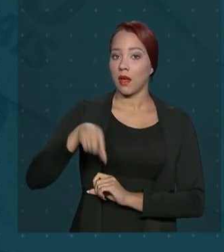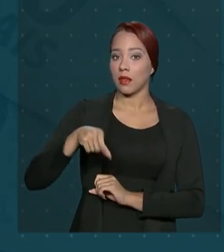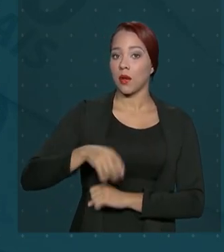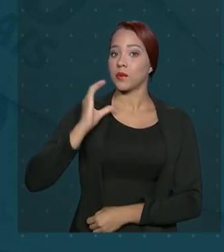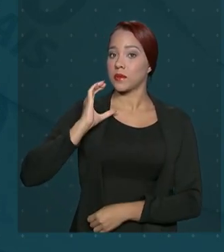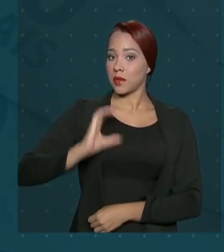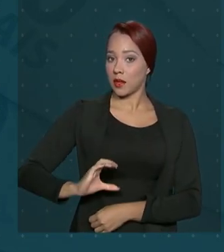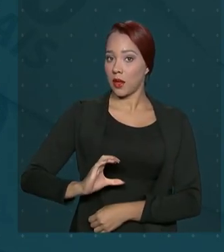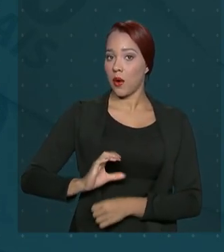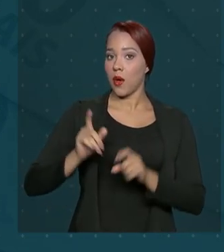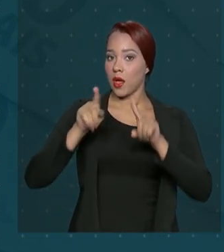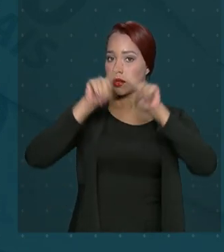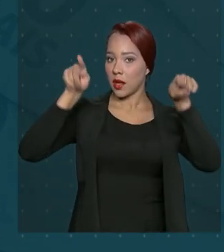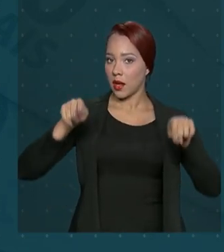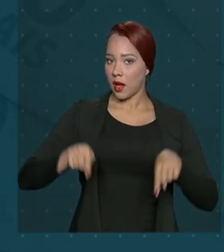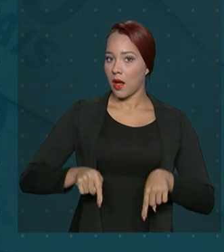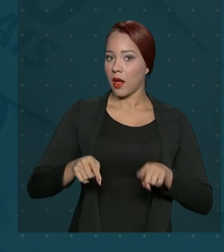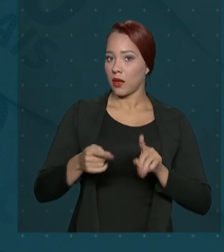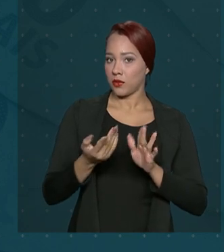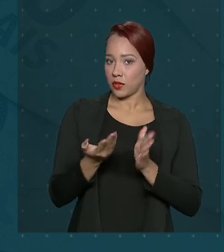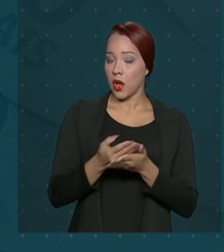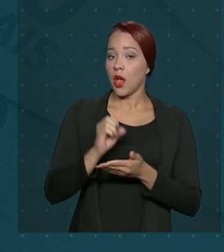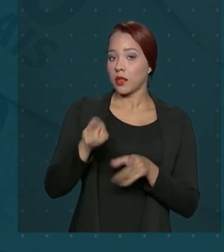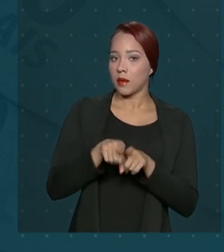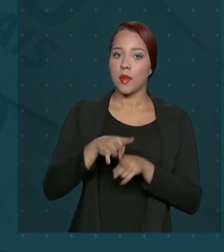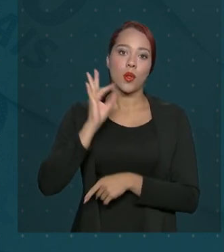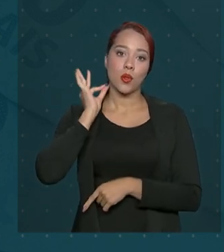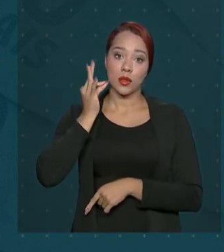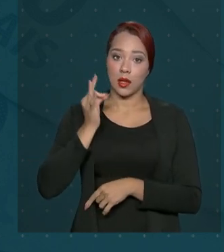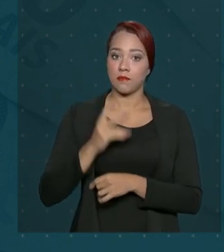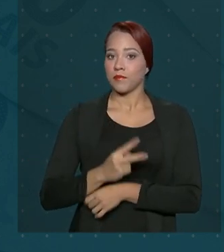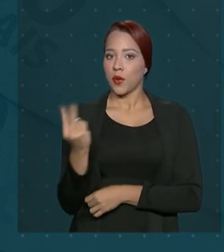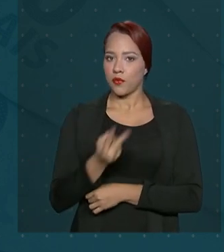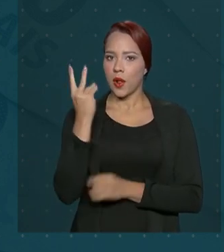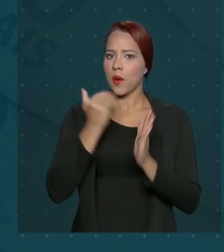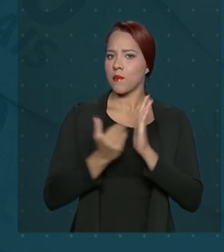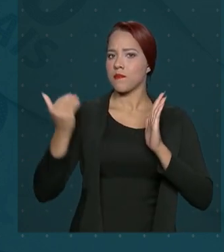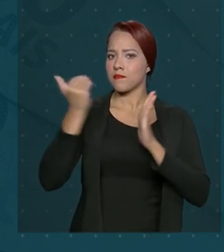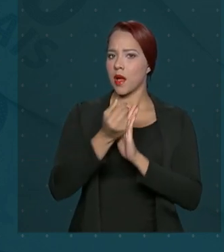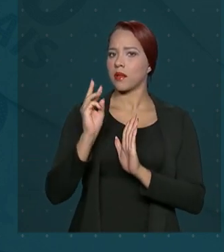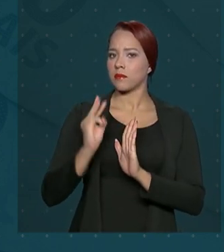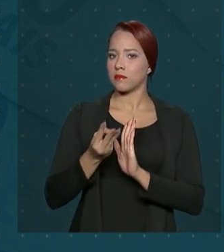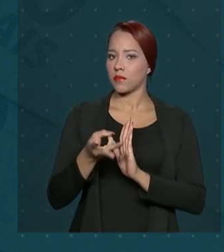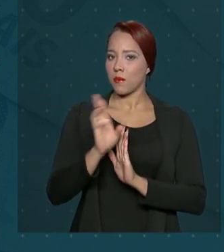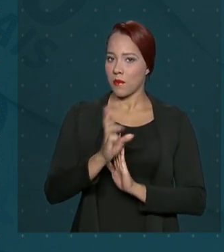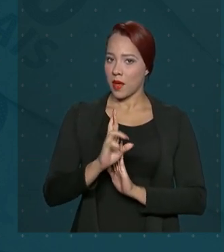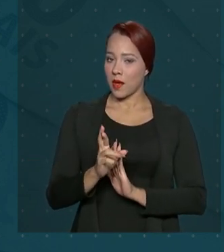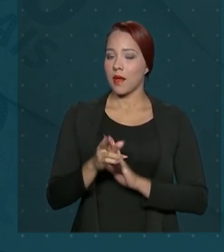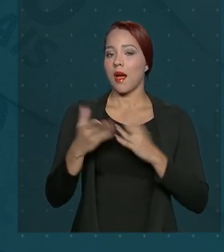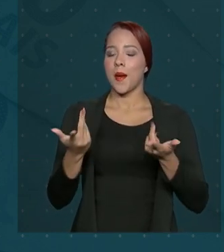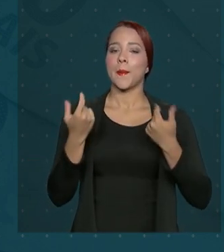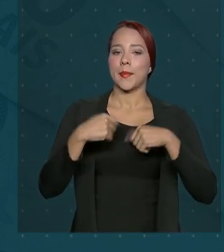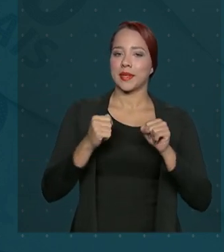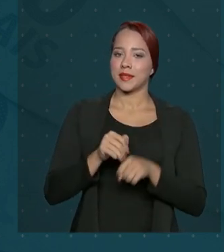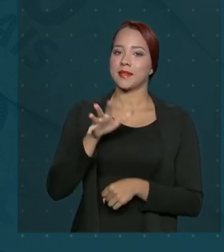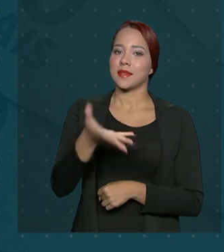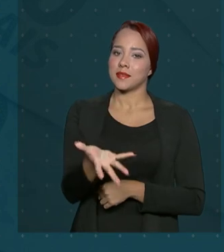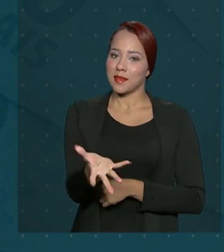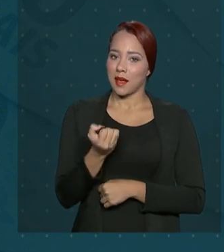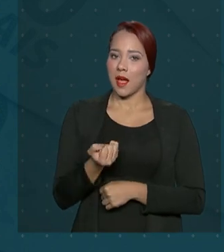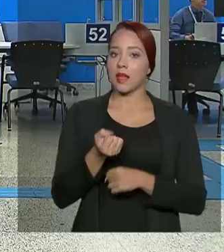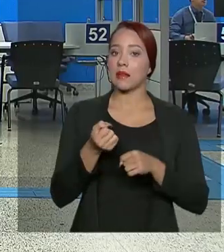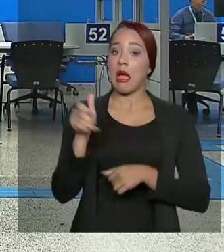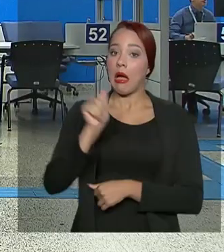cidadão nos terminais de autoatendimento e lotéricas. Os valores acima de 3 mil reais devem ser sacados nas